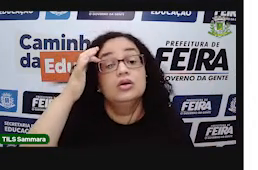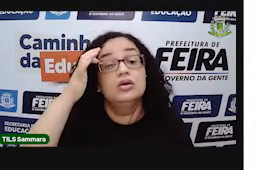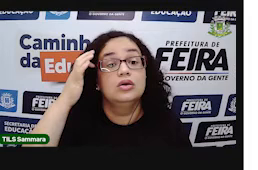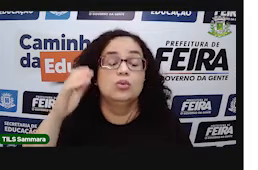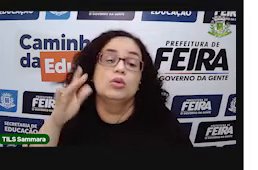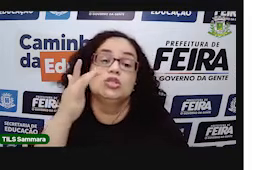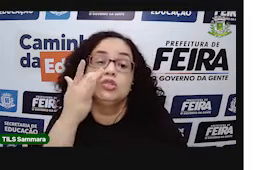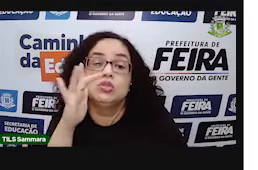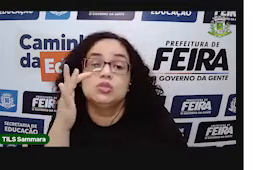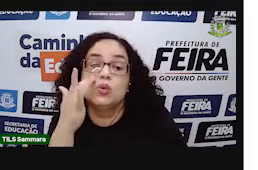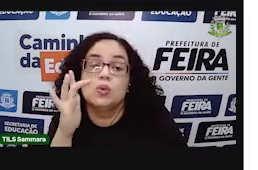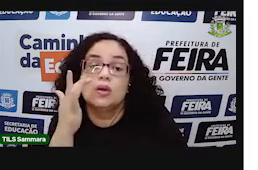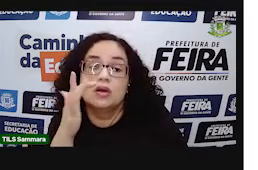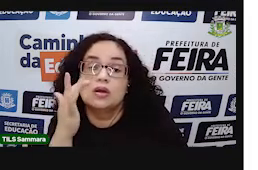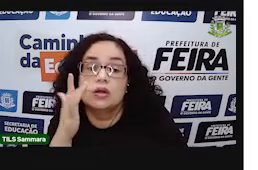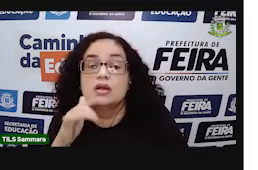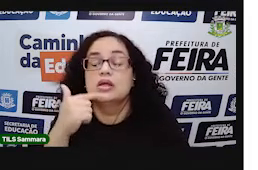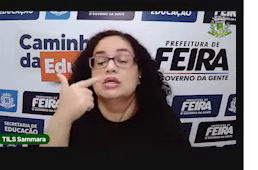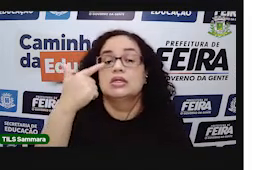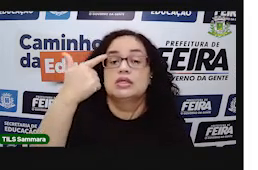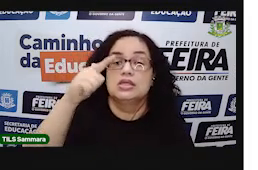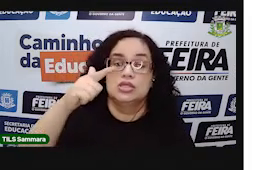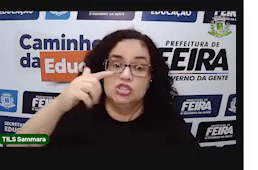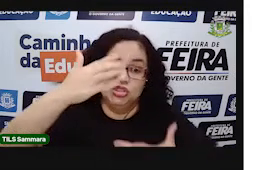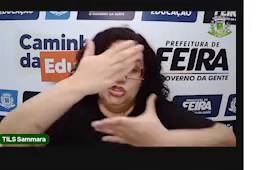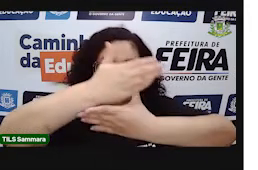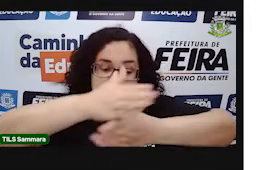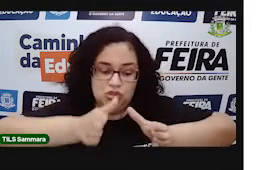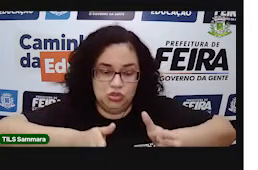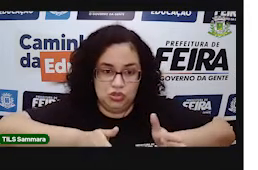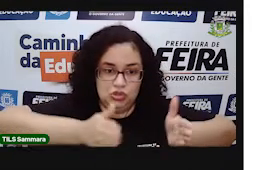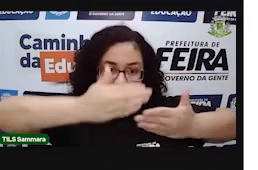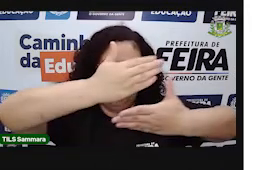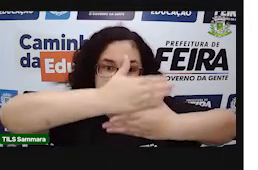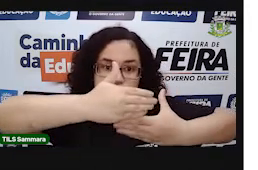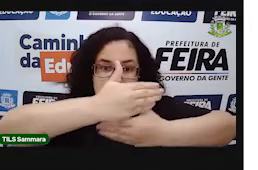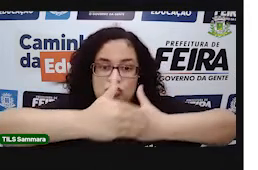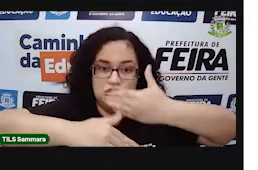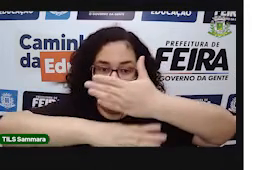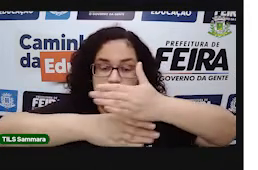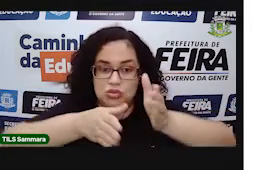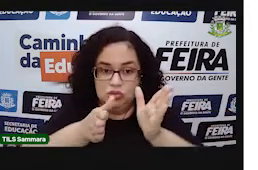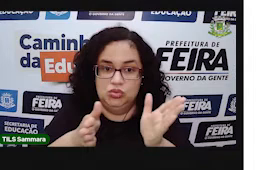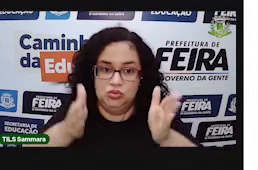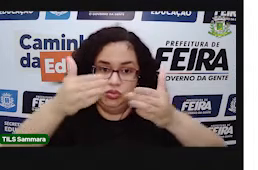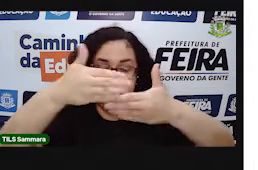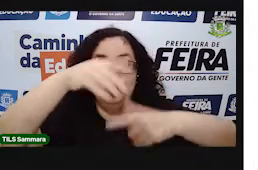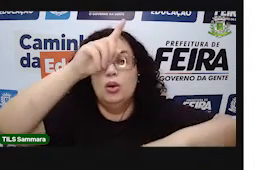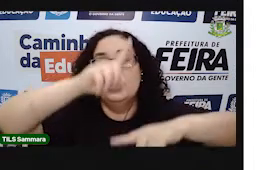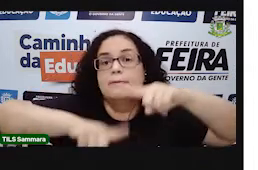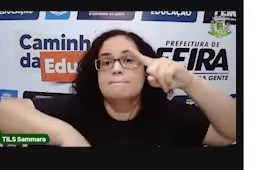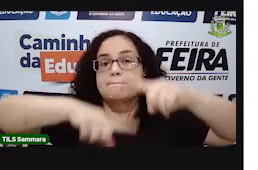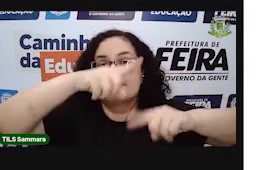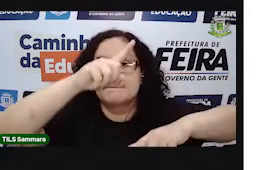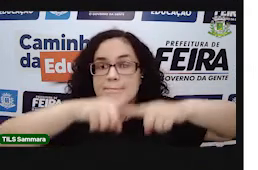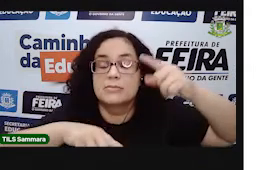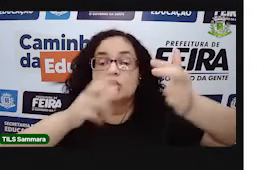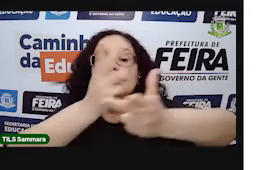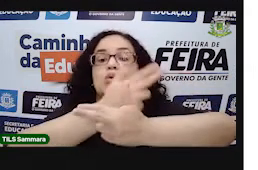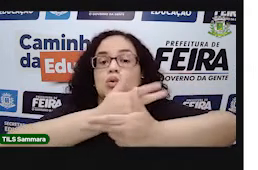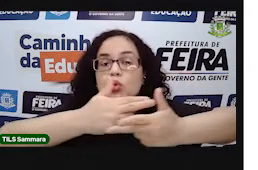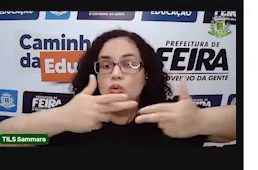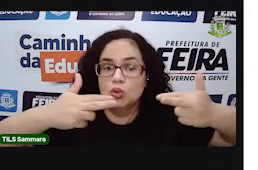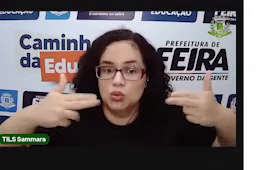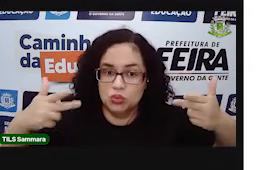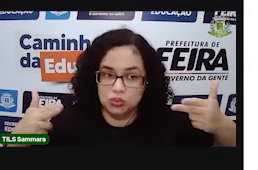um cristal, uma joia e tijolos. O que é que esses